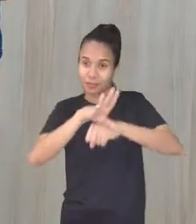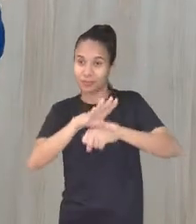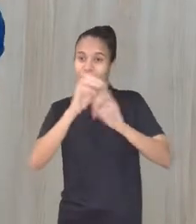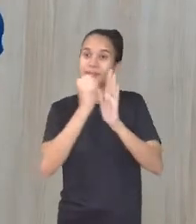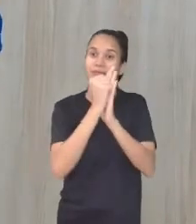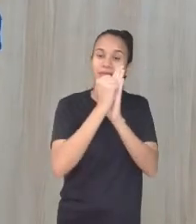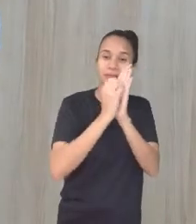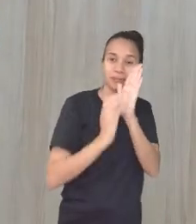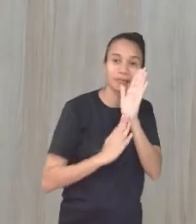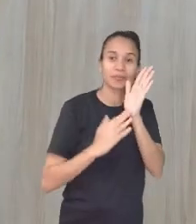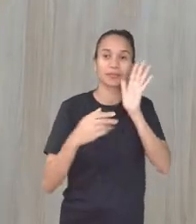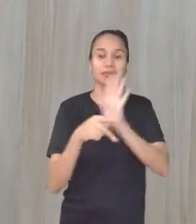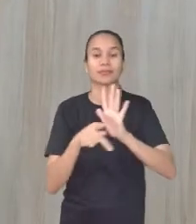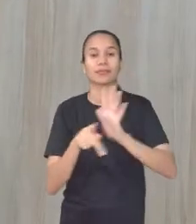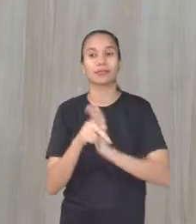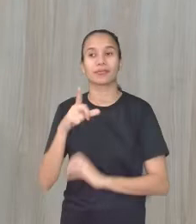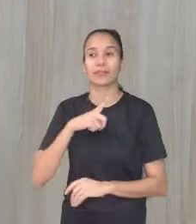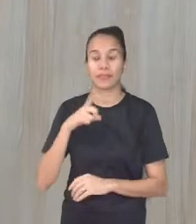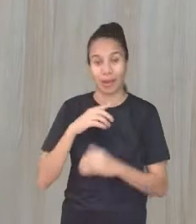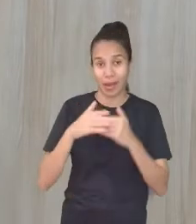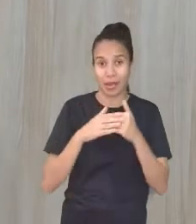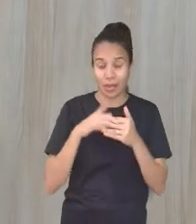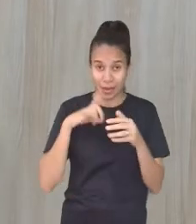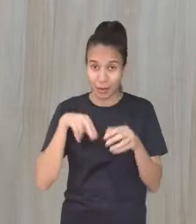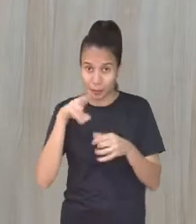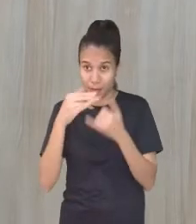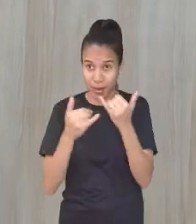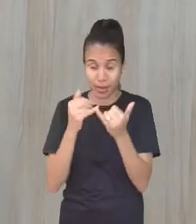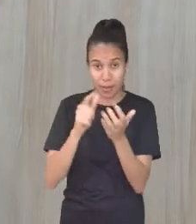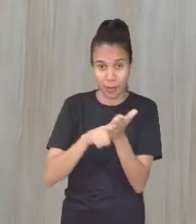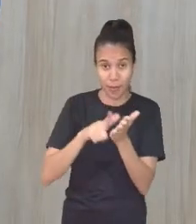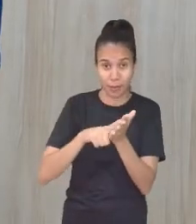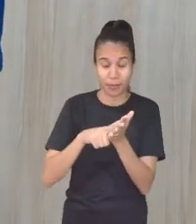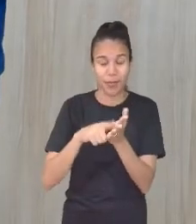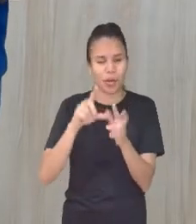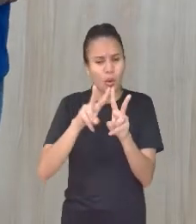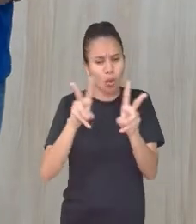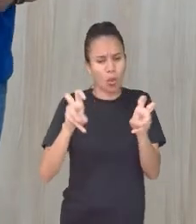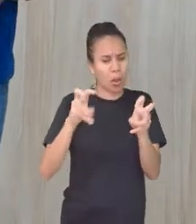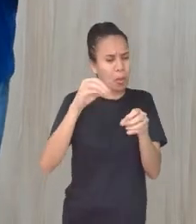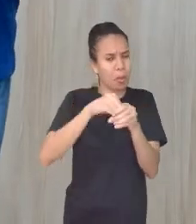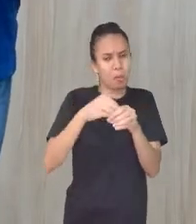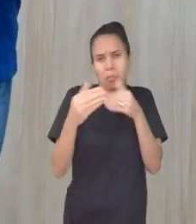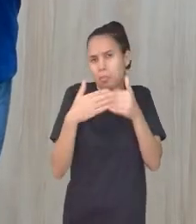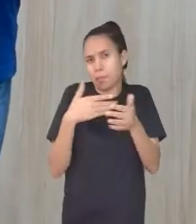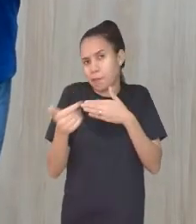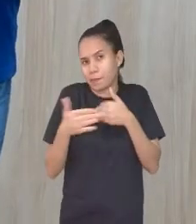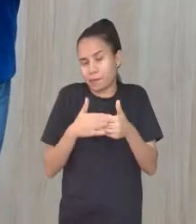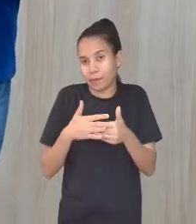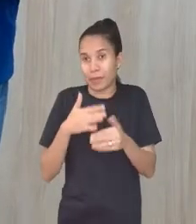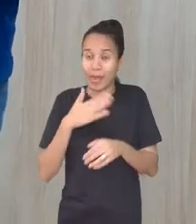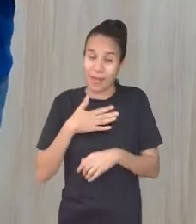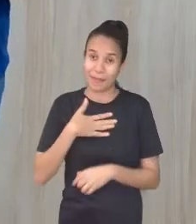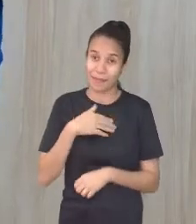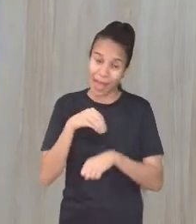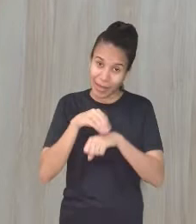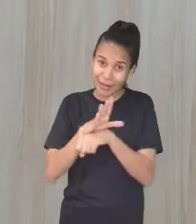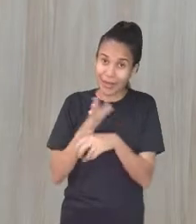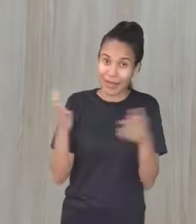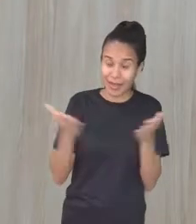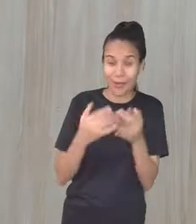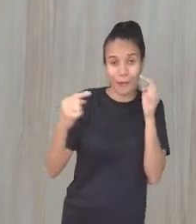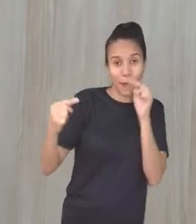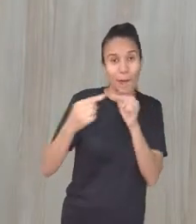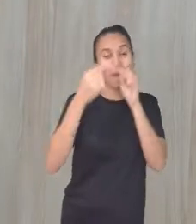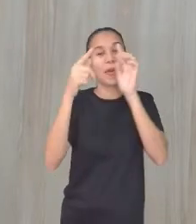é a questão aí de abre e fecha. E aí o assunto que você vai colocar dentro é o que você quiser. Claro que na minha sugestão de hoje são com os